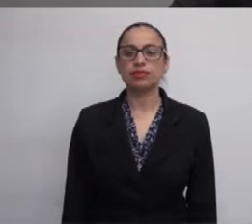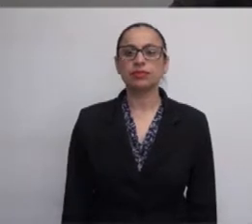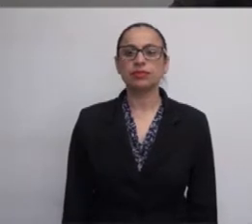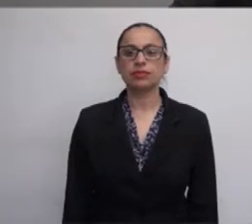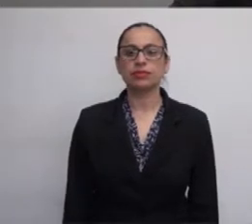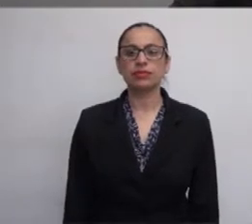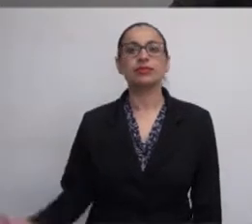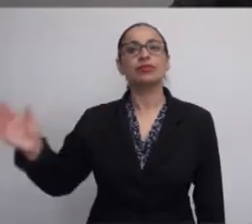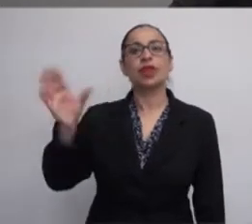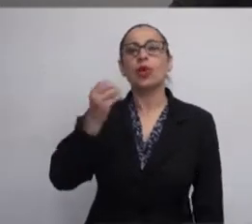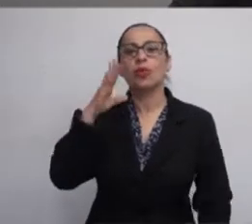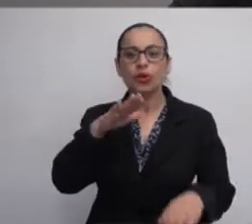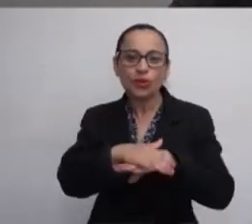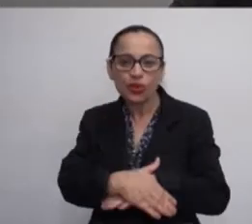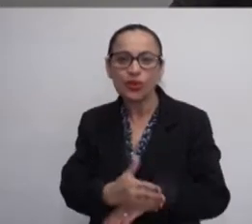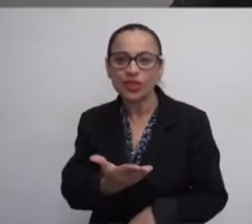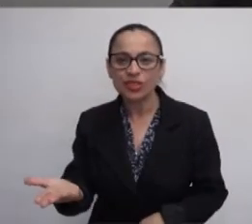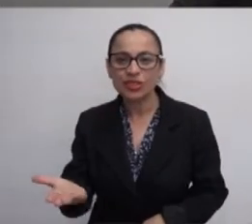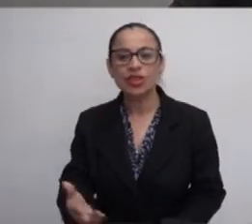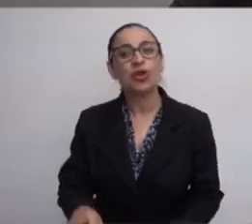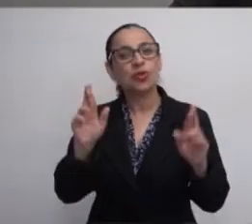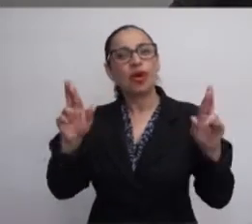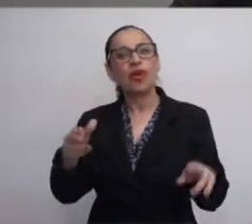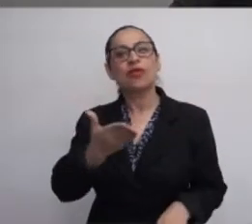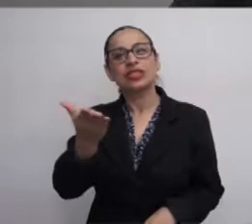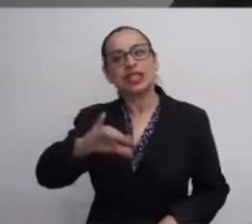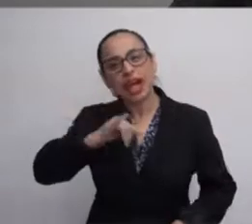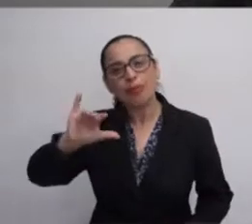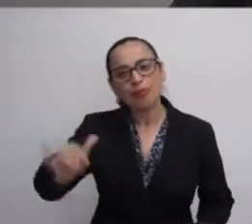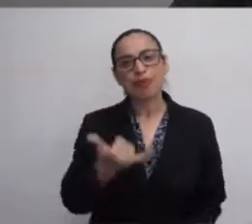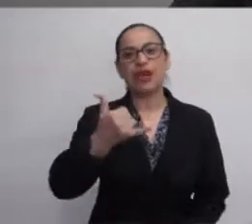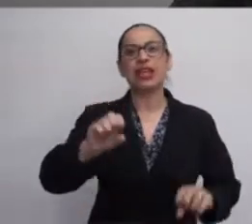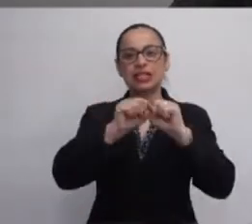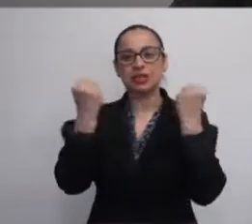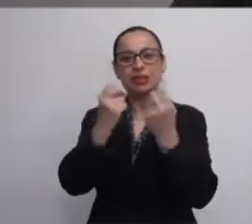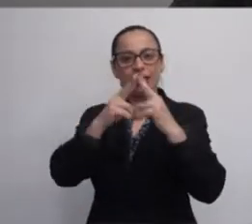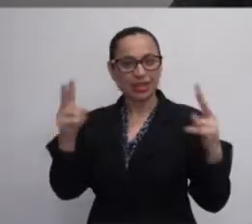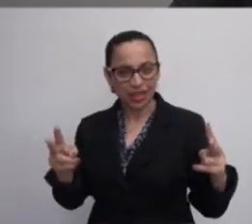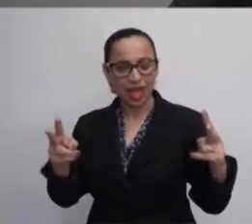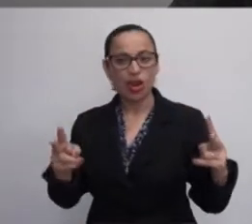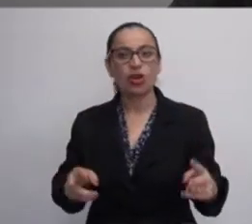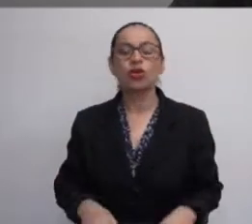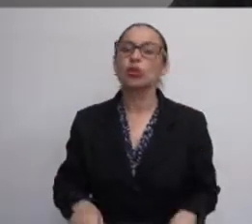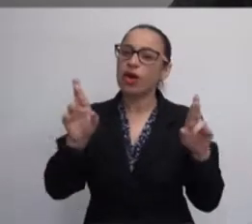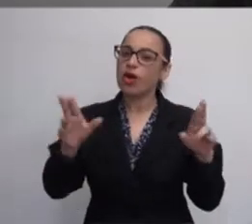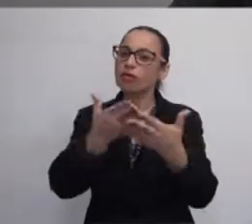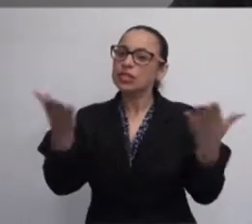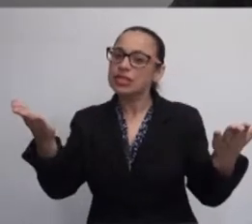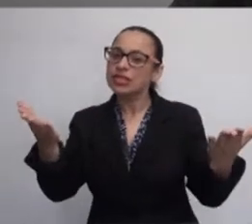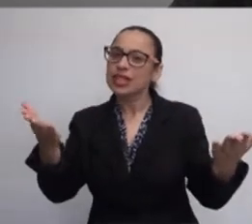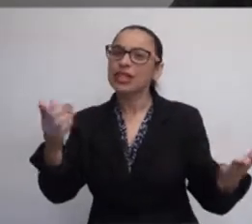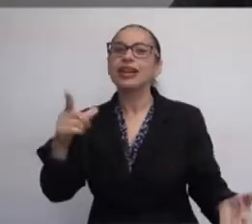Olá, boa noite. Espero que vocês estejam aproveitando o web-seminário, que vocês tenham feito